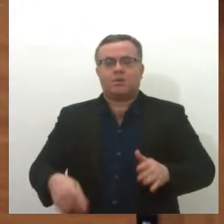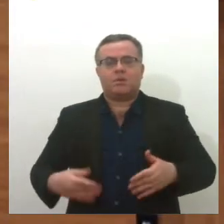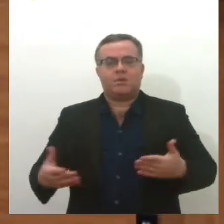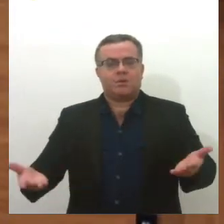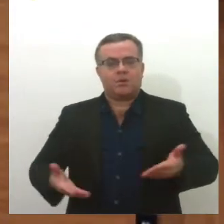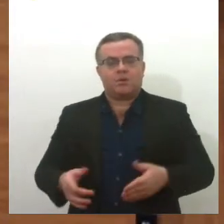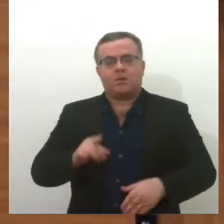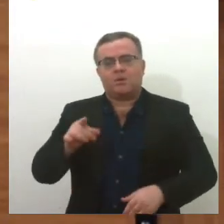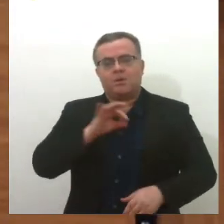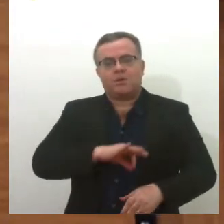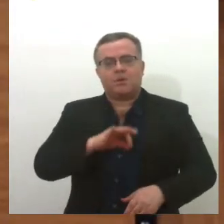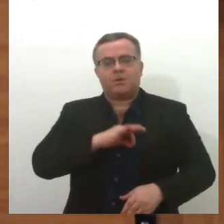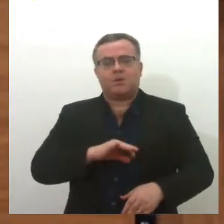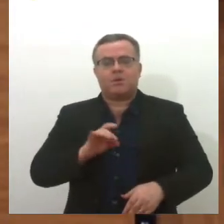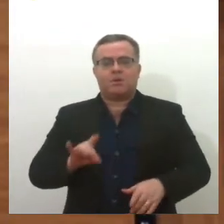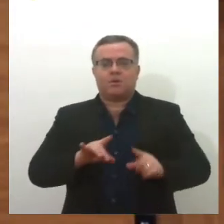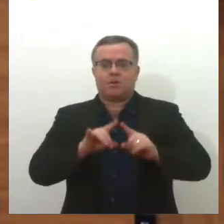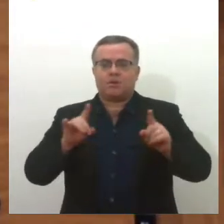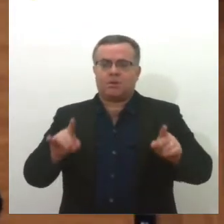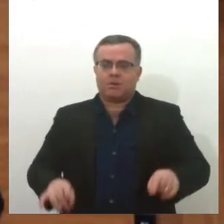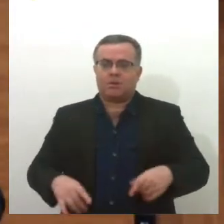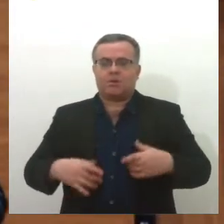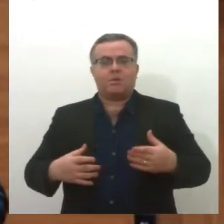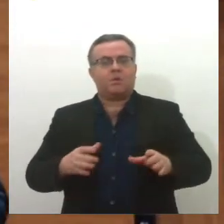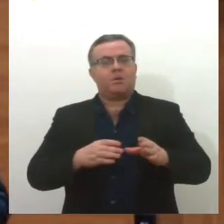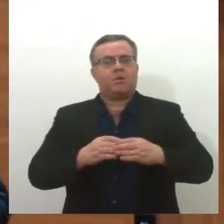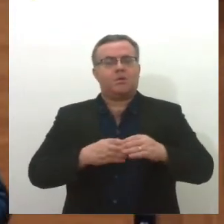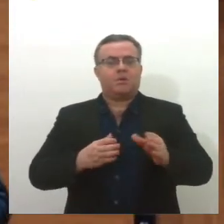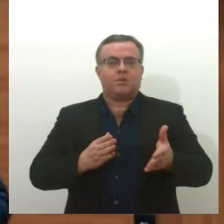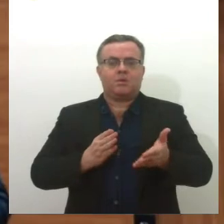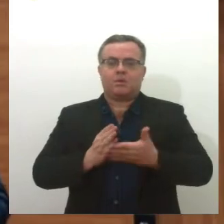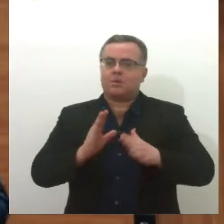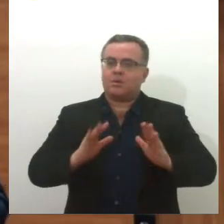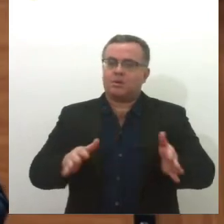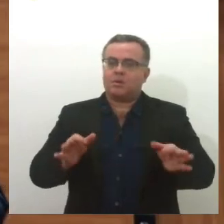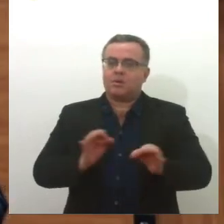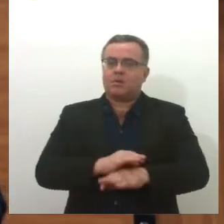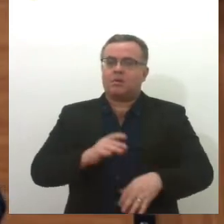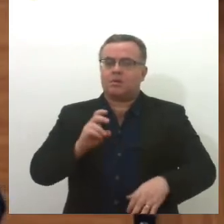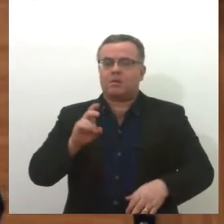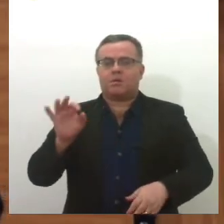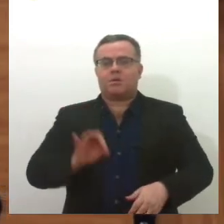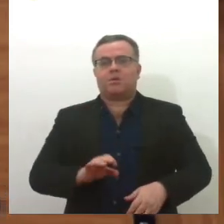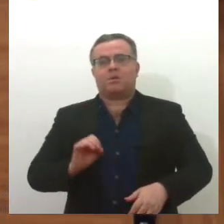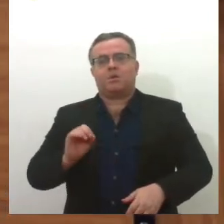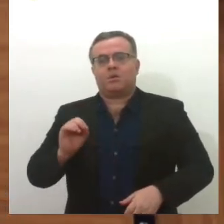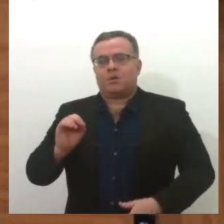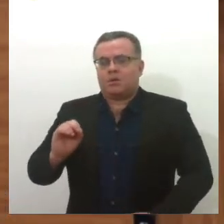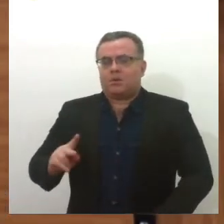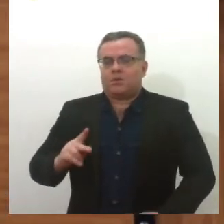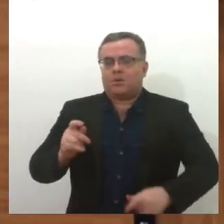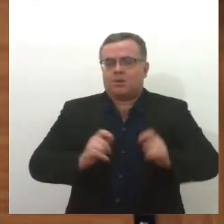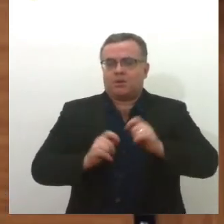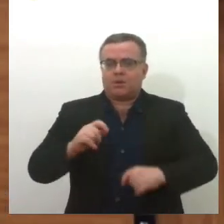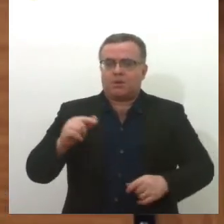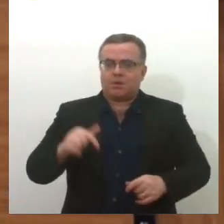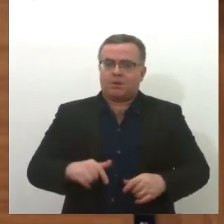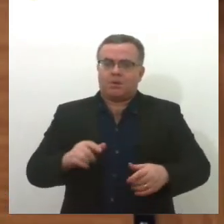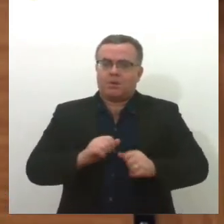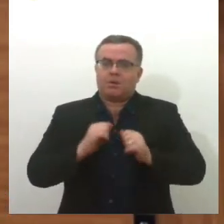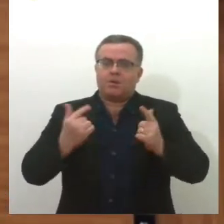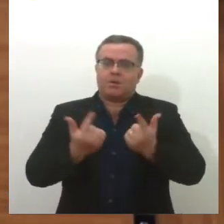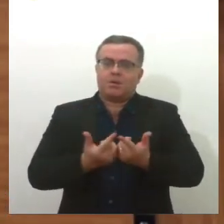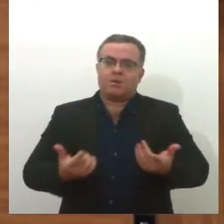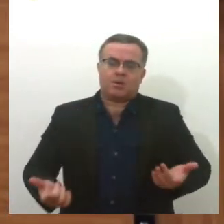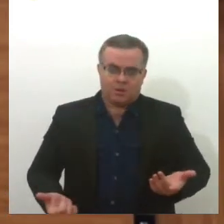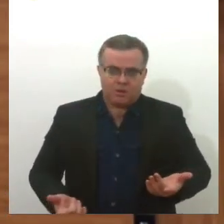apelos de trabalhadores do DETRAN, servidores concursados, que só tiveram direito a 5% naqueles reajustes que foram aprovados aqui nessa Assembleia. Naquela